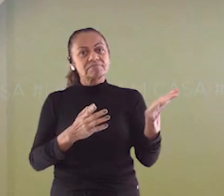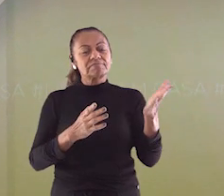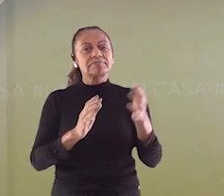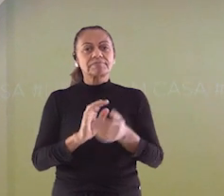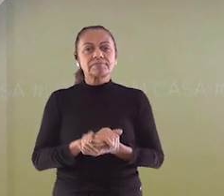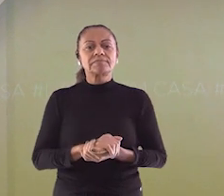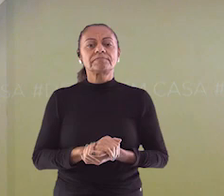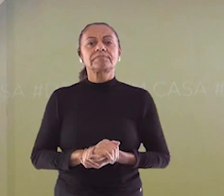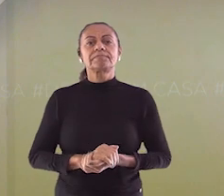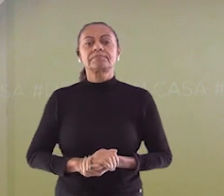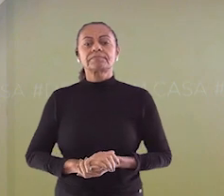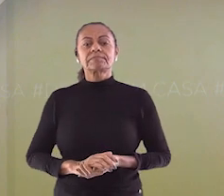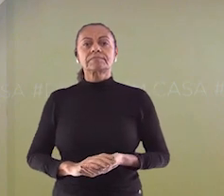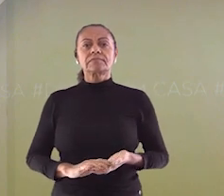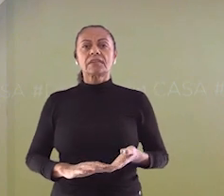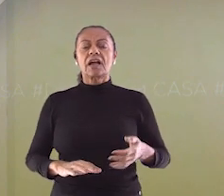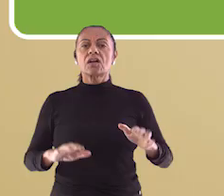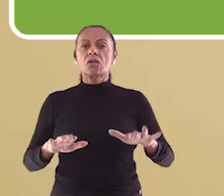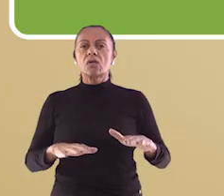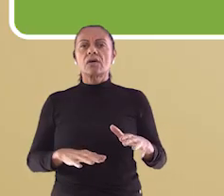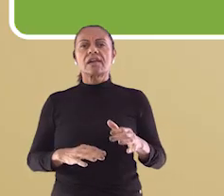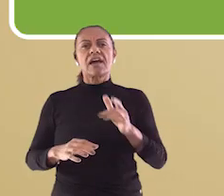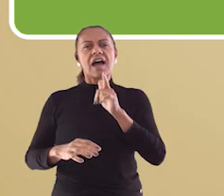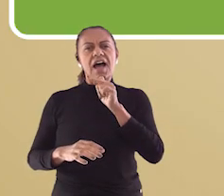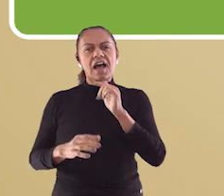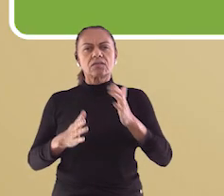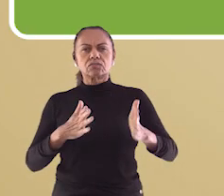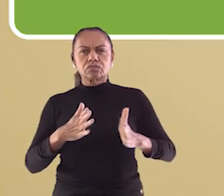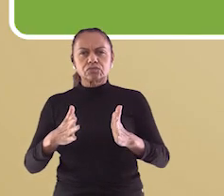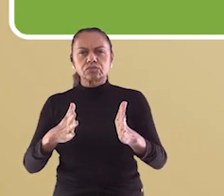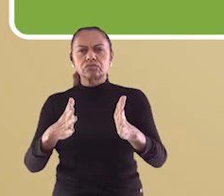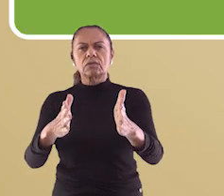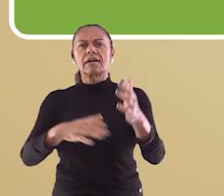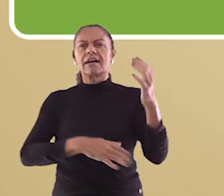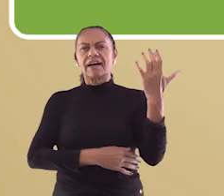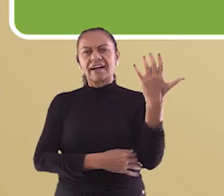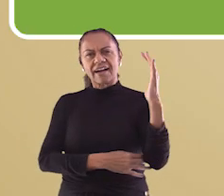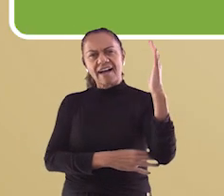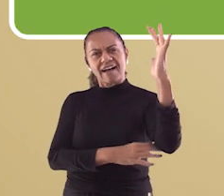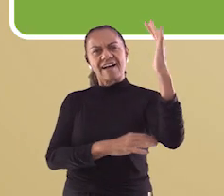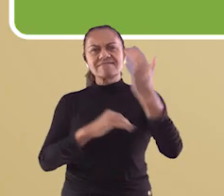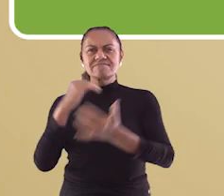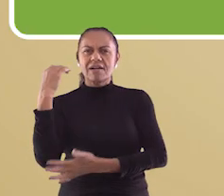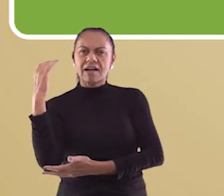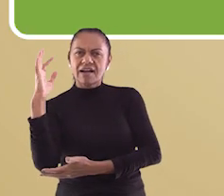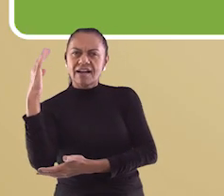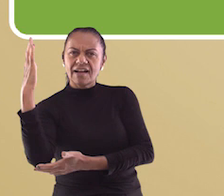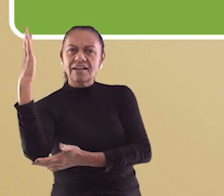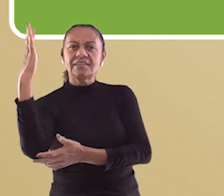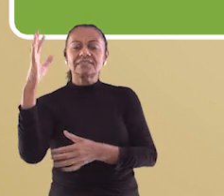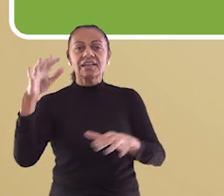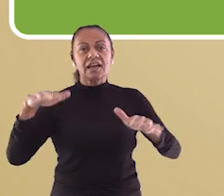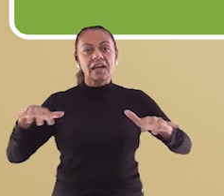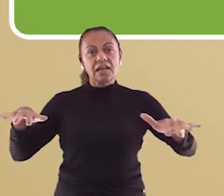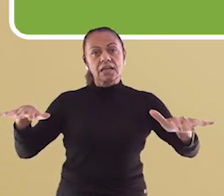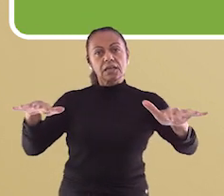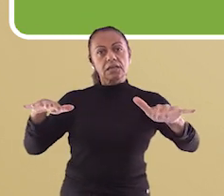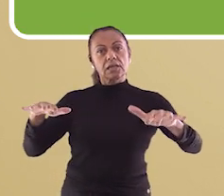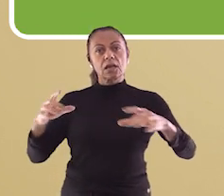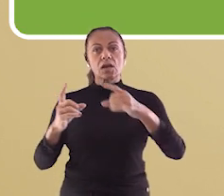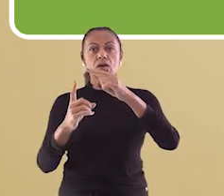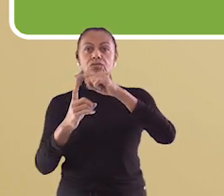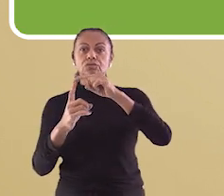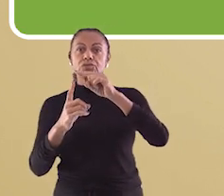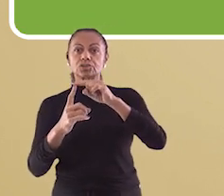água líquida caindo ou gelo. Já as matas ciliares ou florestas, é um tipo de